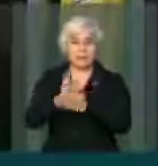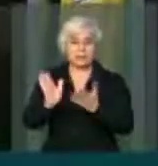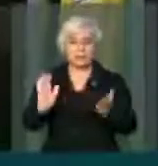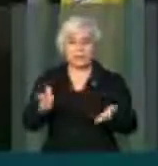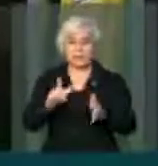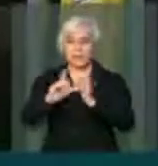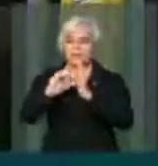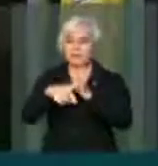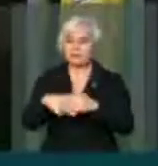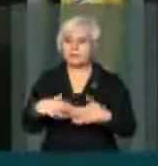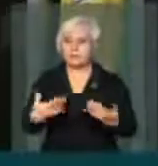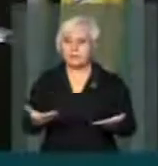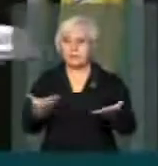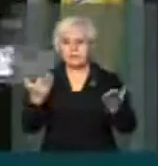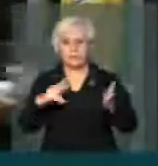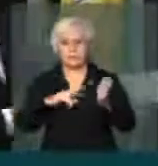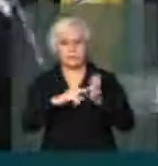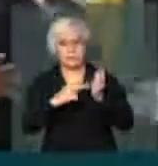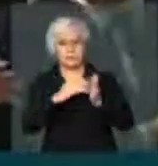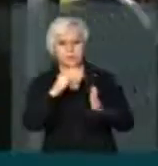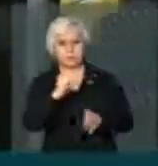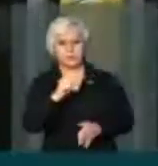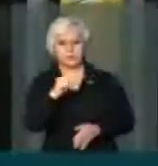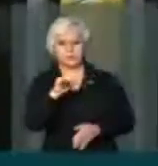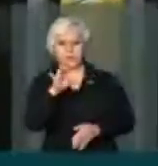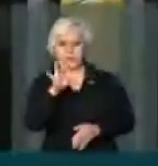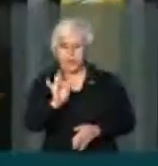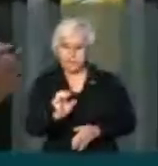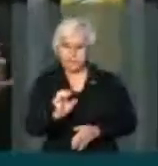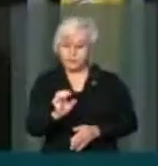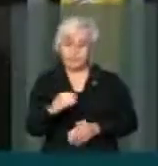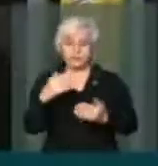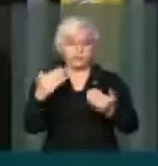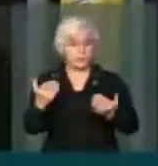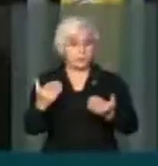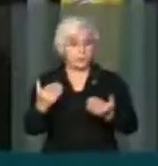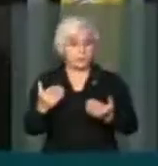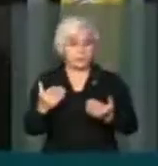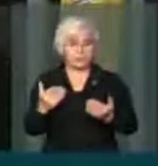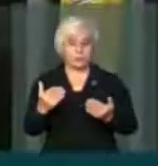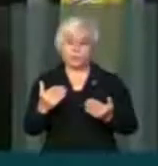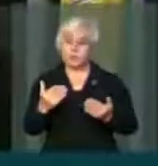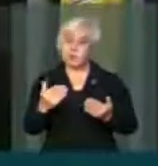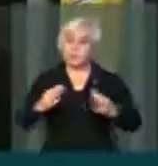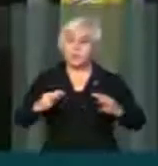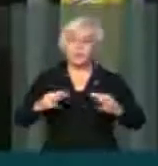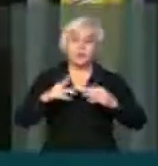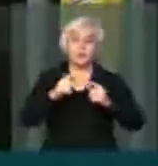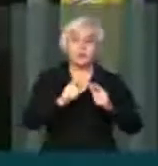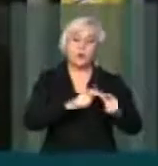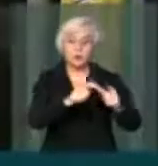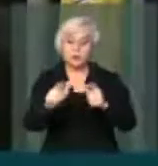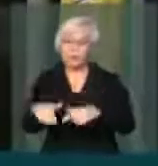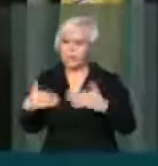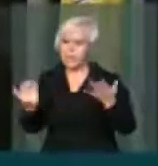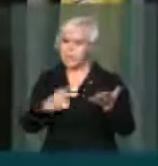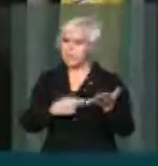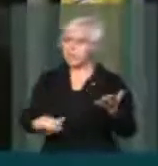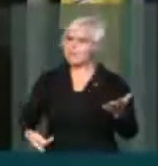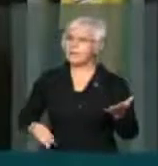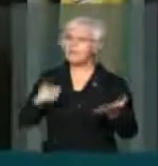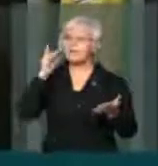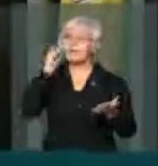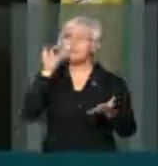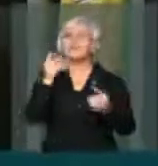É isso que ocorrendo. Isso é calote. E não é calote isso aí, é em todos os setores. Agora, o que a presidente Dilma quer fazer?